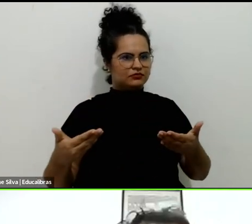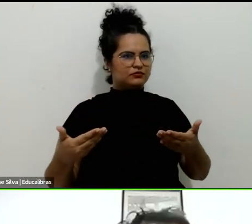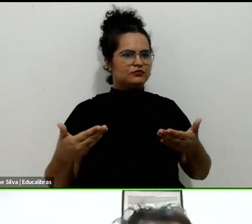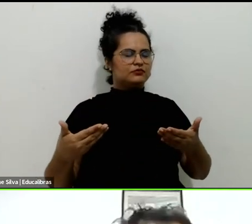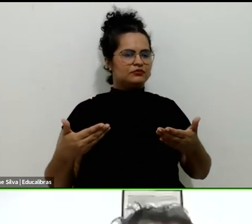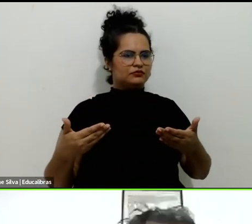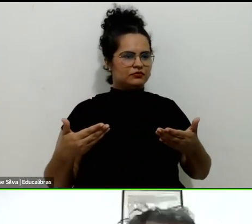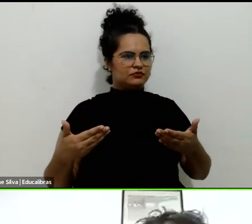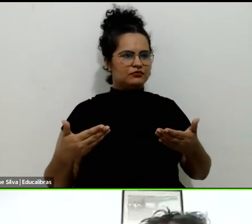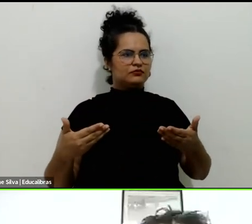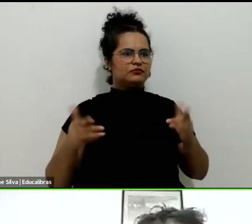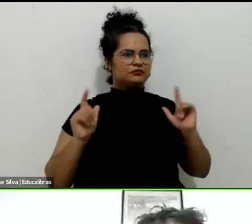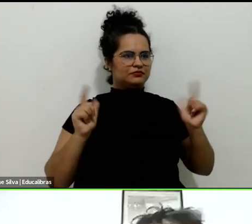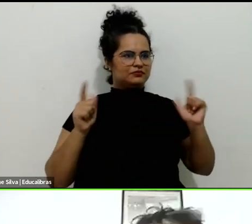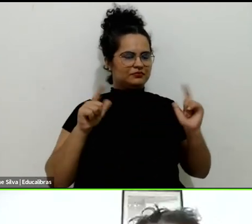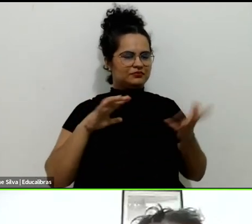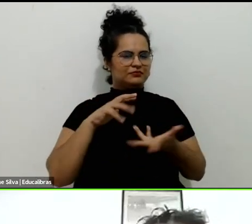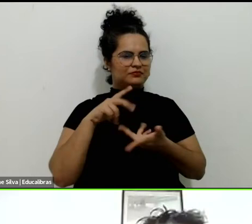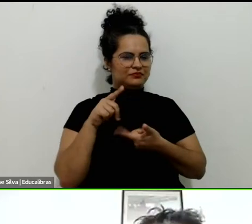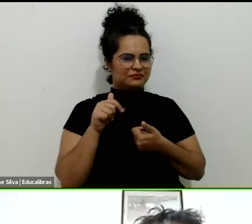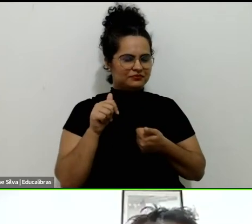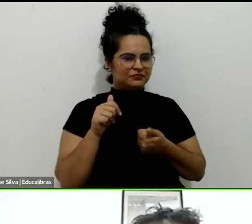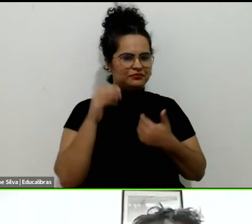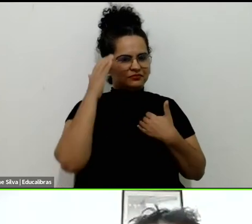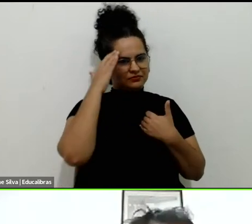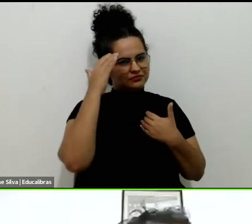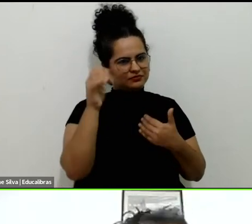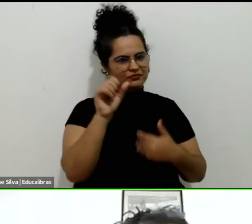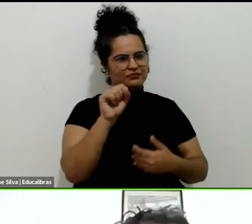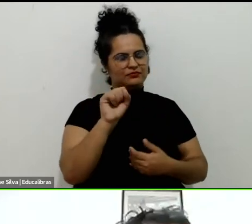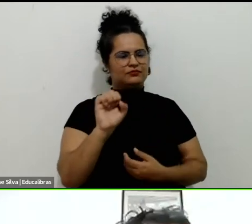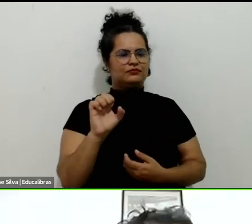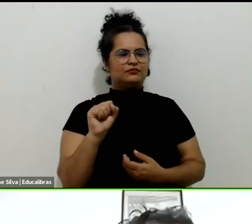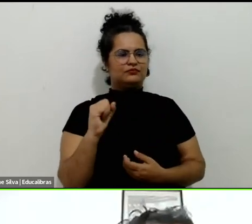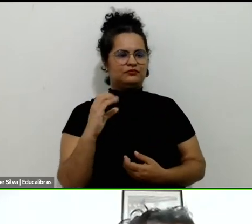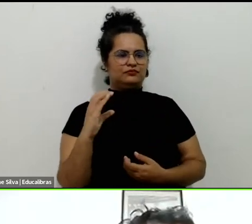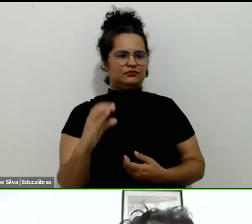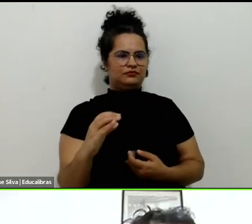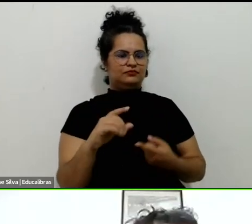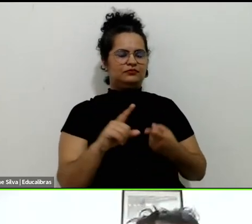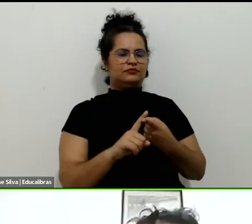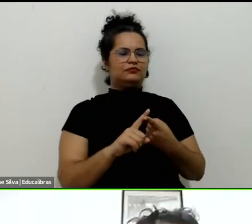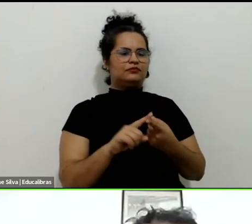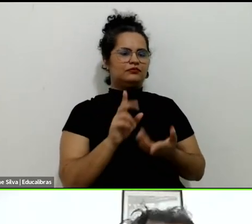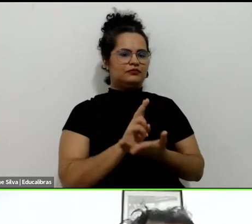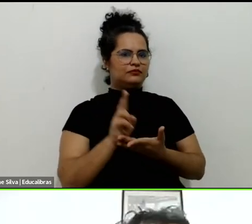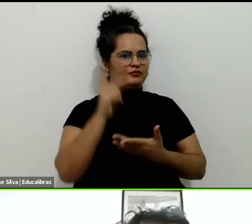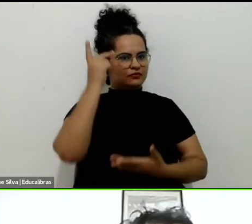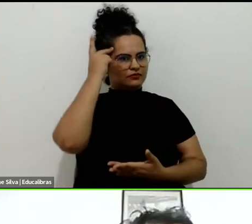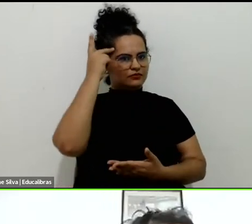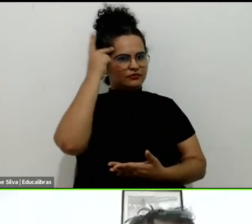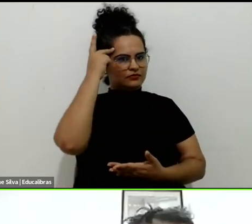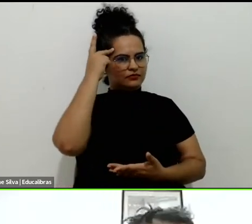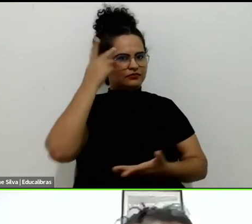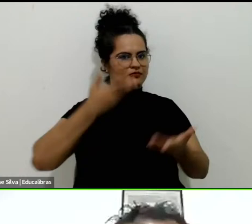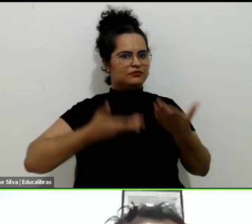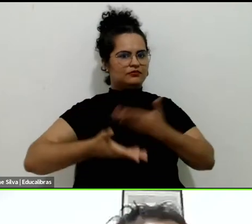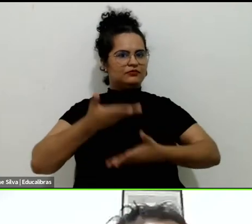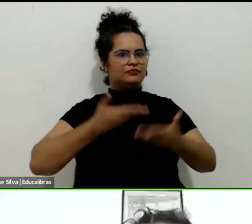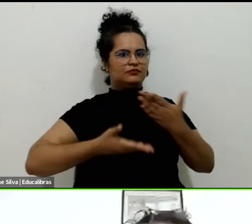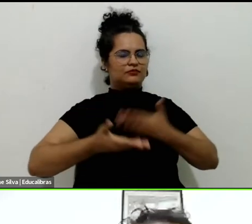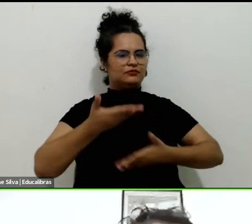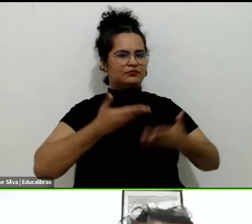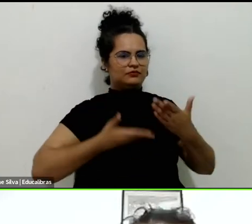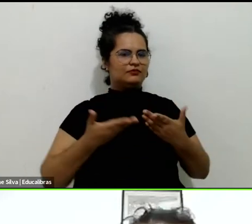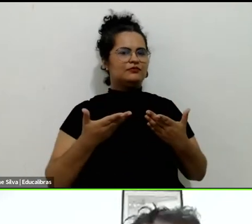Universidade de São Paulo por esta oportunidade para poder compartilhar com que estão conectados diferentes lugares